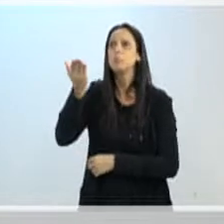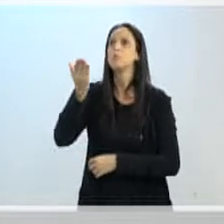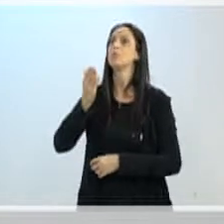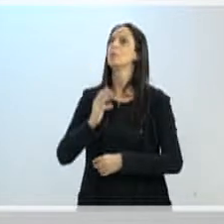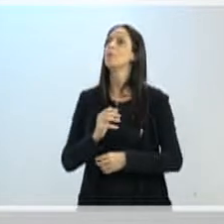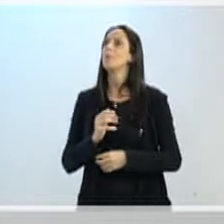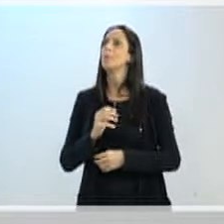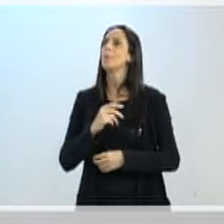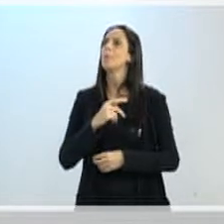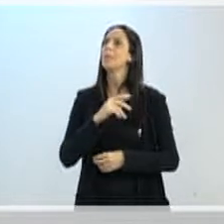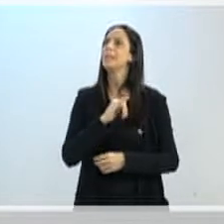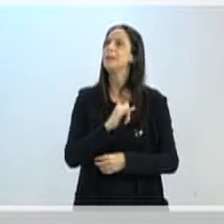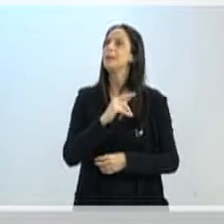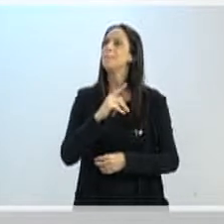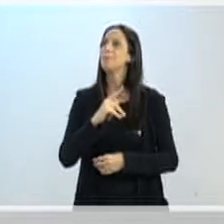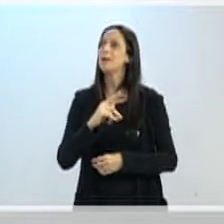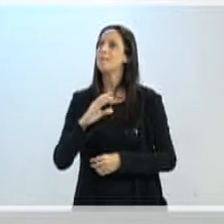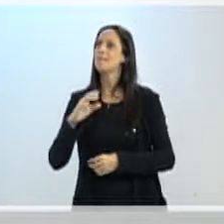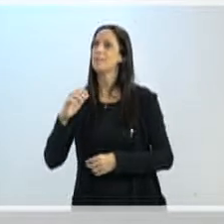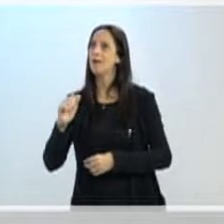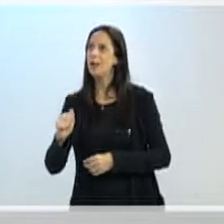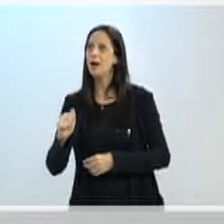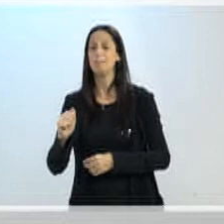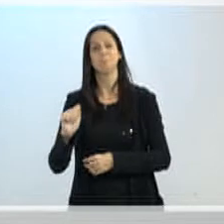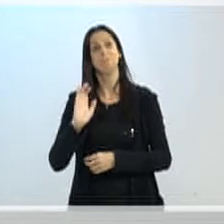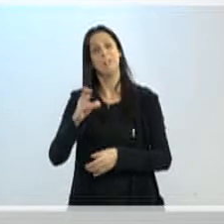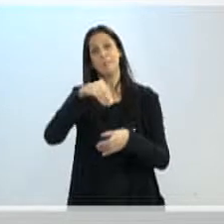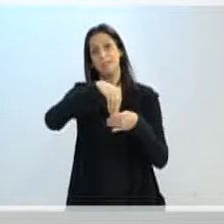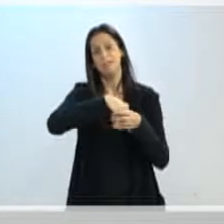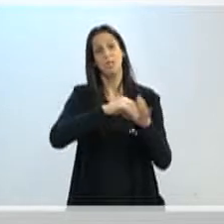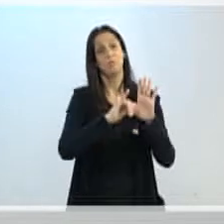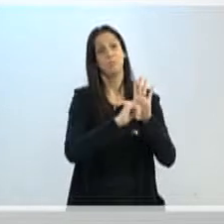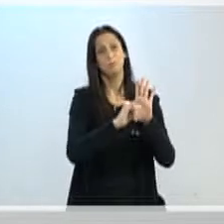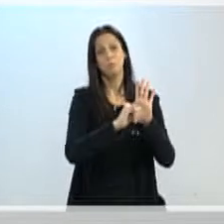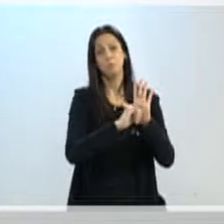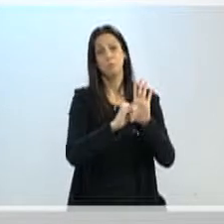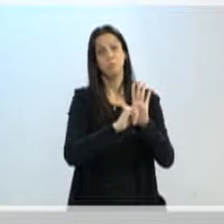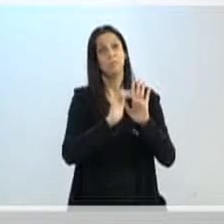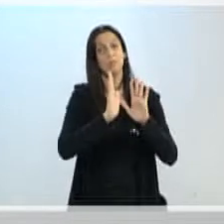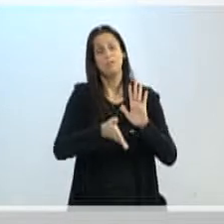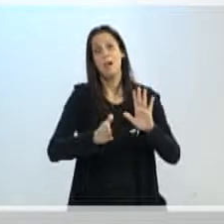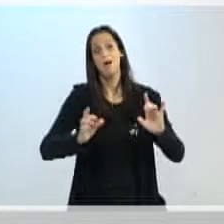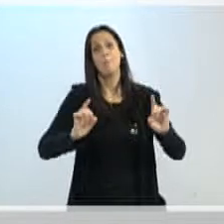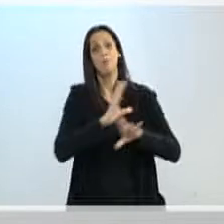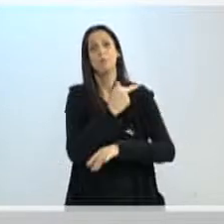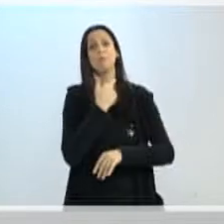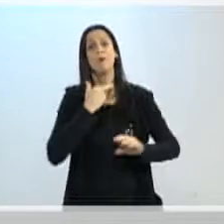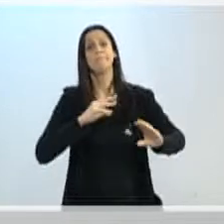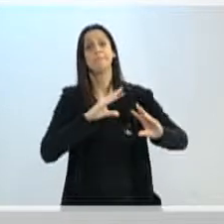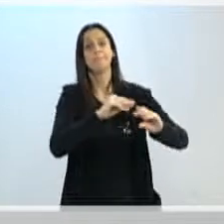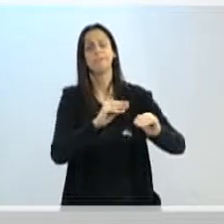selado edital, então são coisas que a gente não pode, a gente chama isso de blindado, não pode mexer.